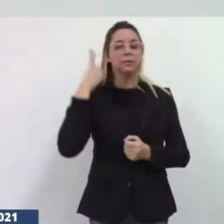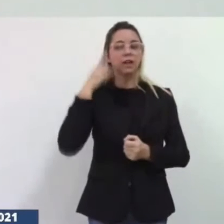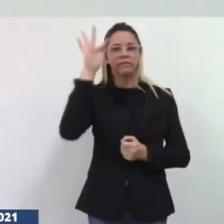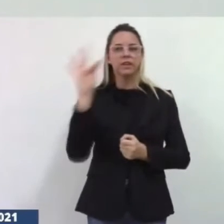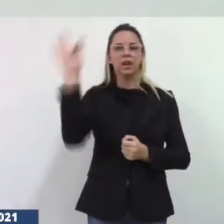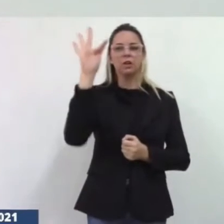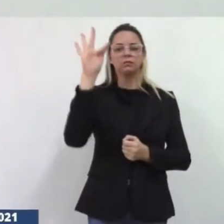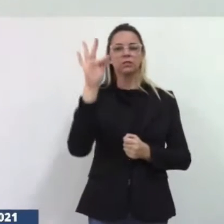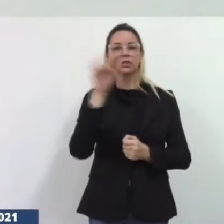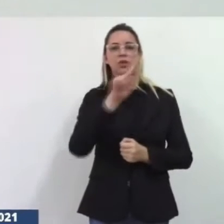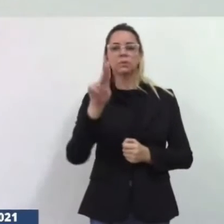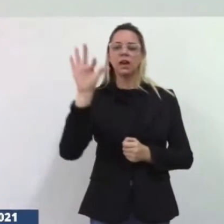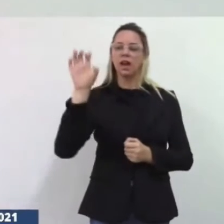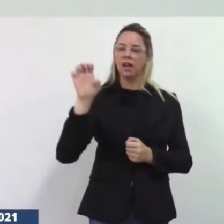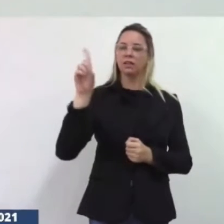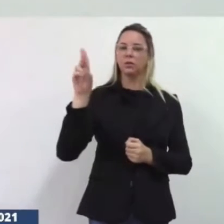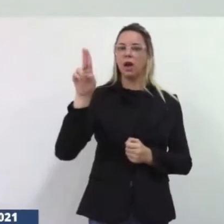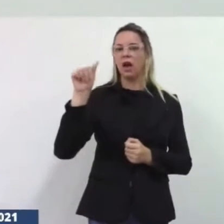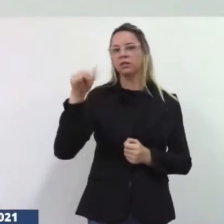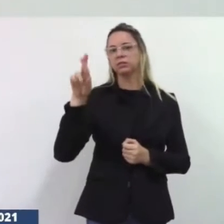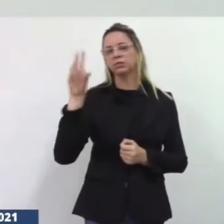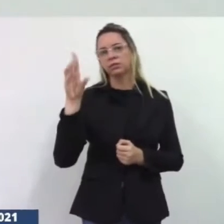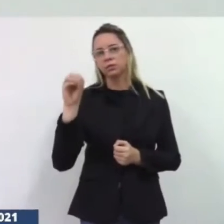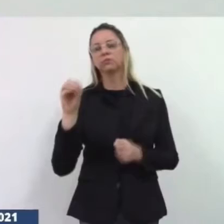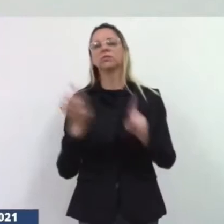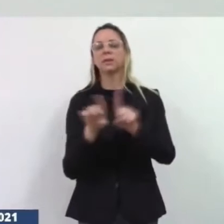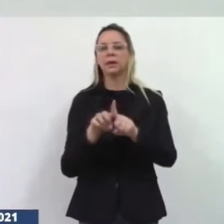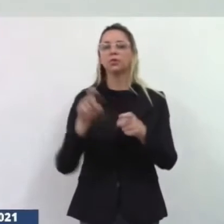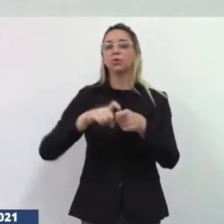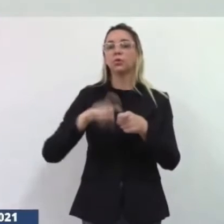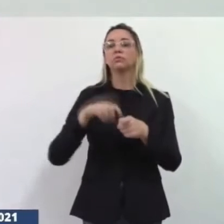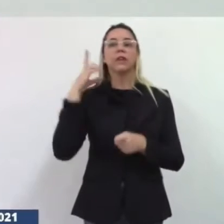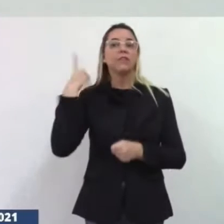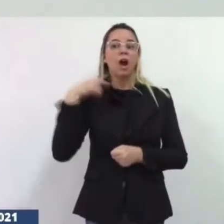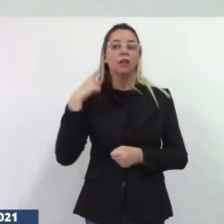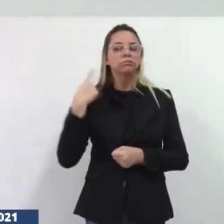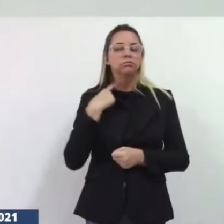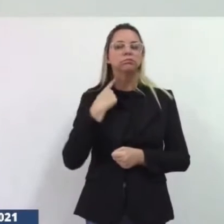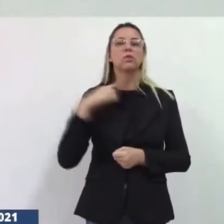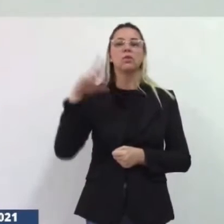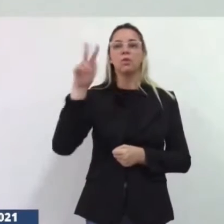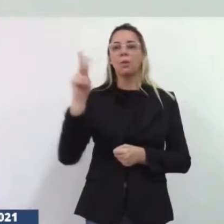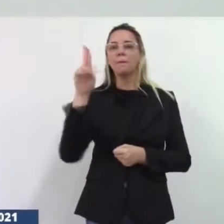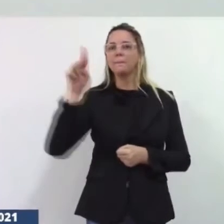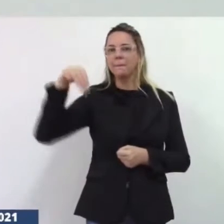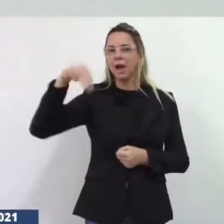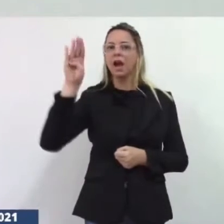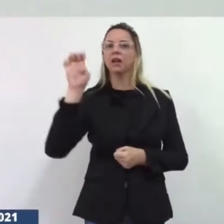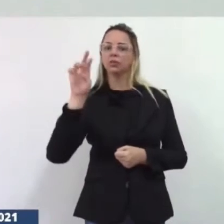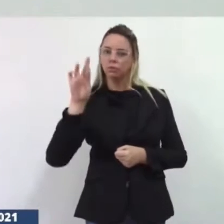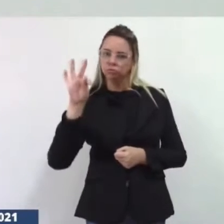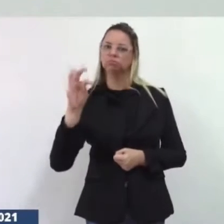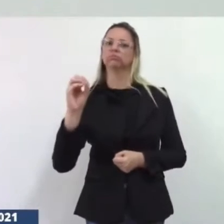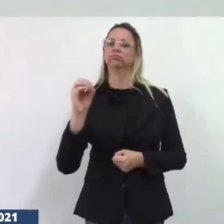Eduardo da Fonte estivemos com o doutor Humberto buscando falando ele das necessidades do nosso